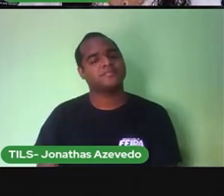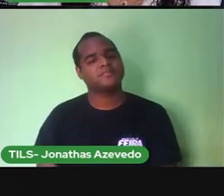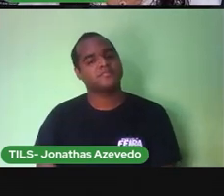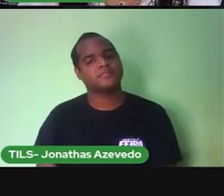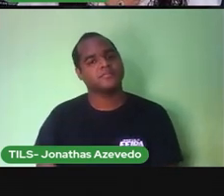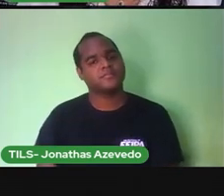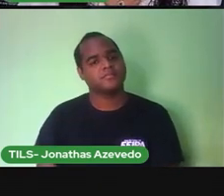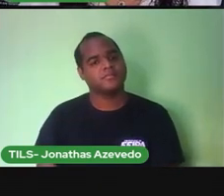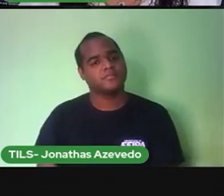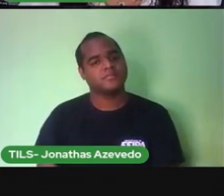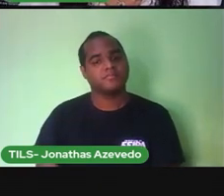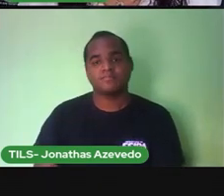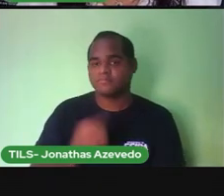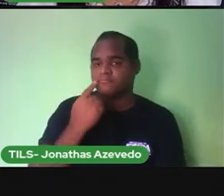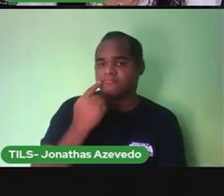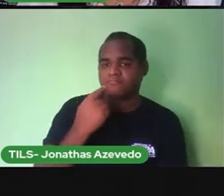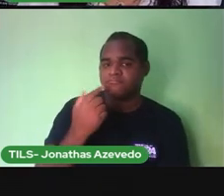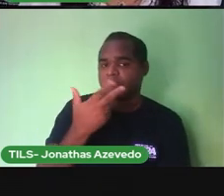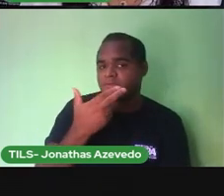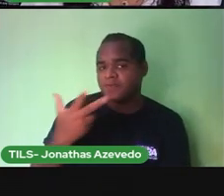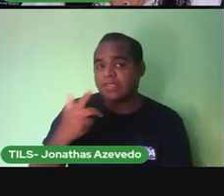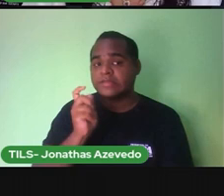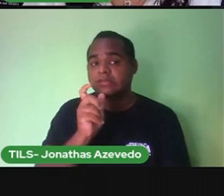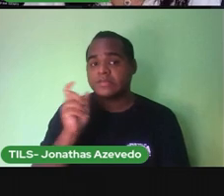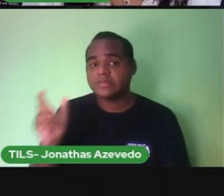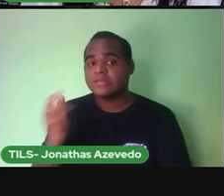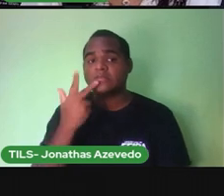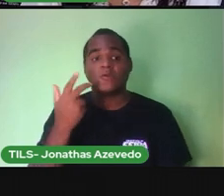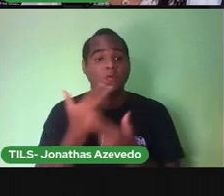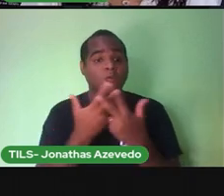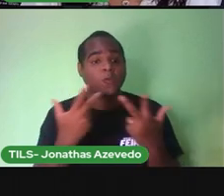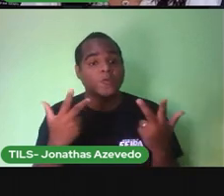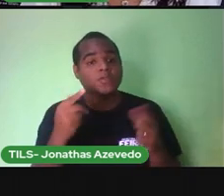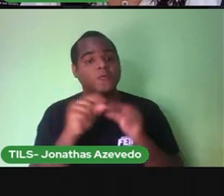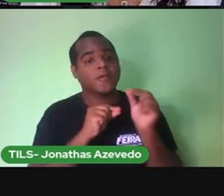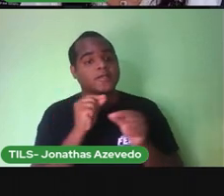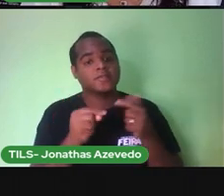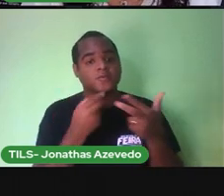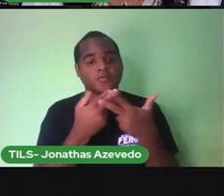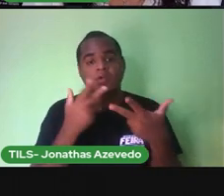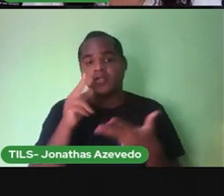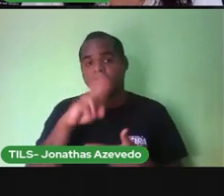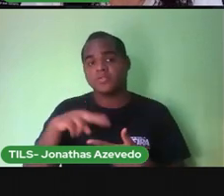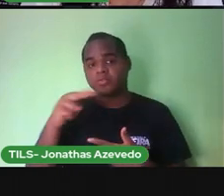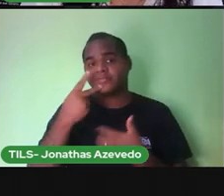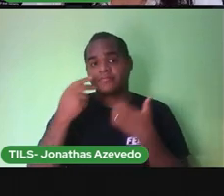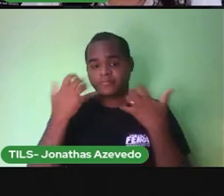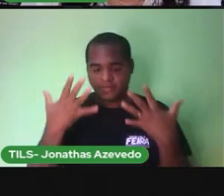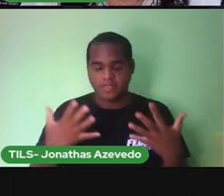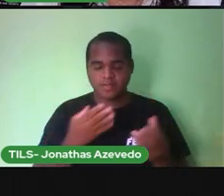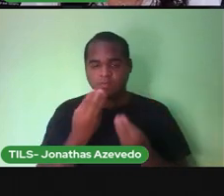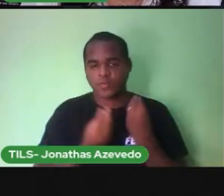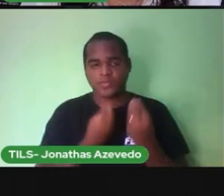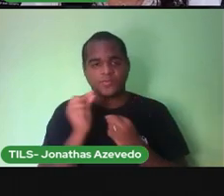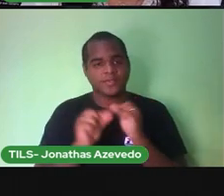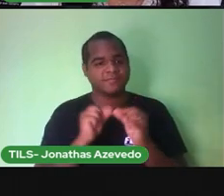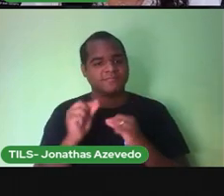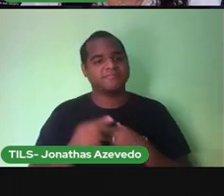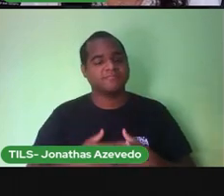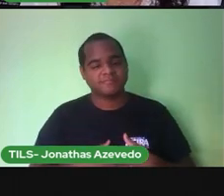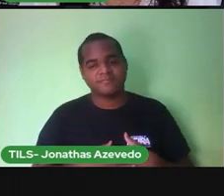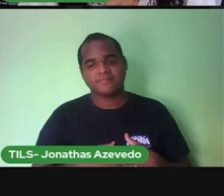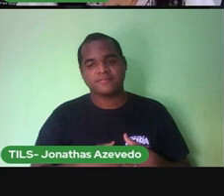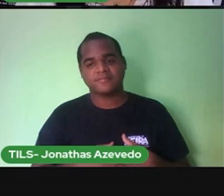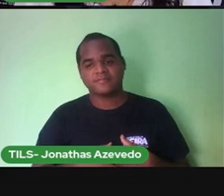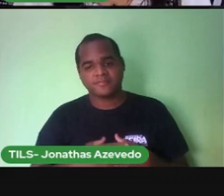Olha só quantas palavrinhas nós conseguimos formar com essa palavra apenas, trocando algumas letrinhas.